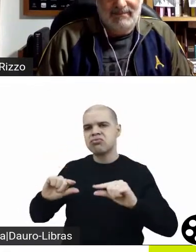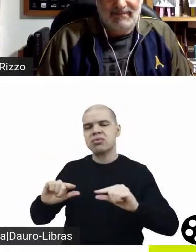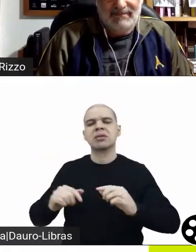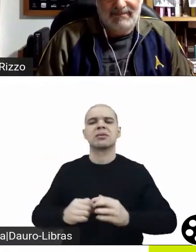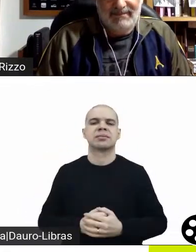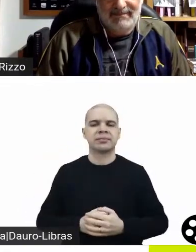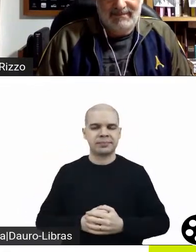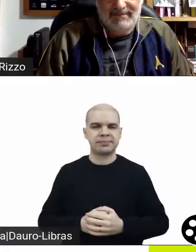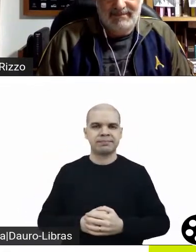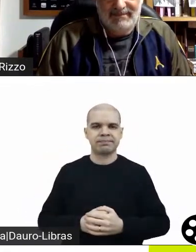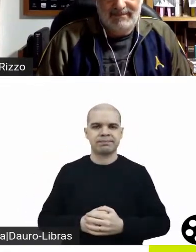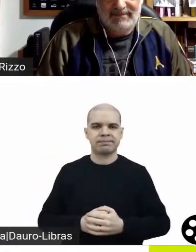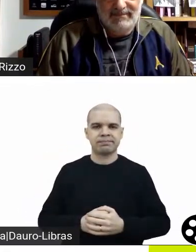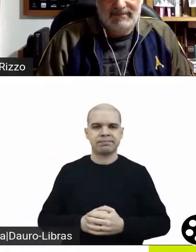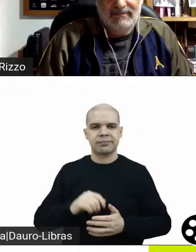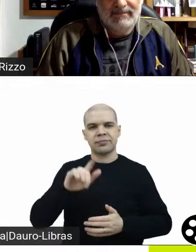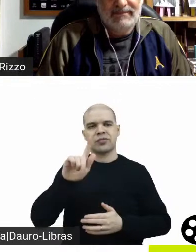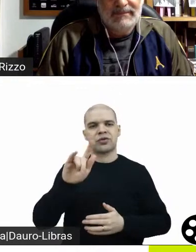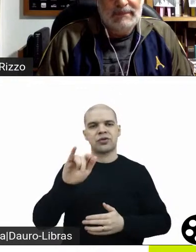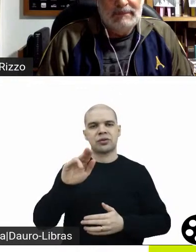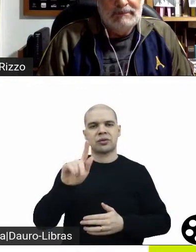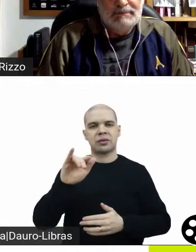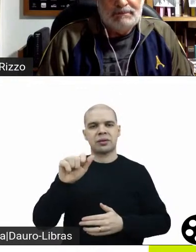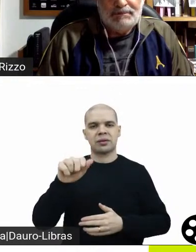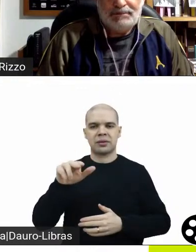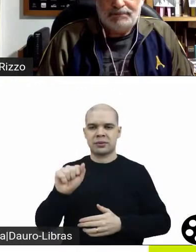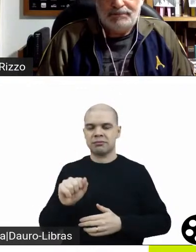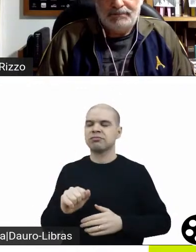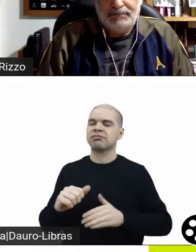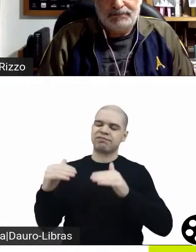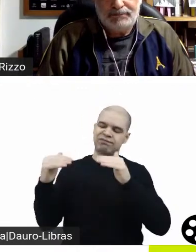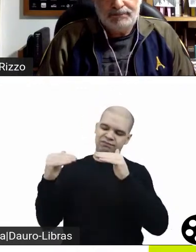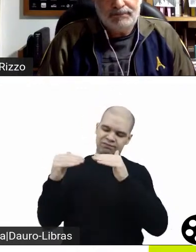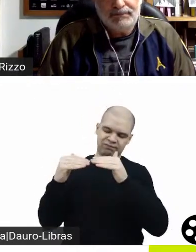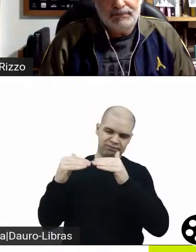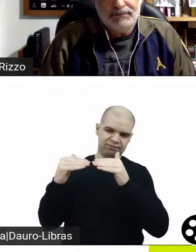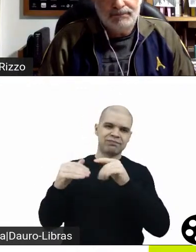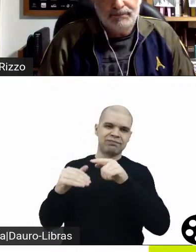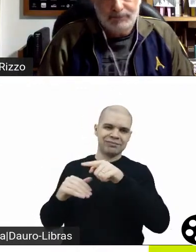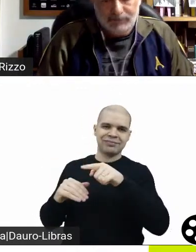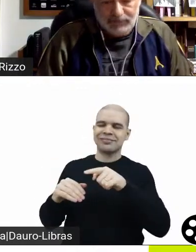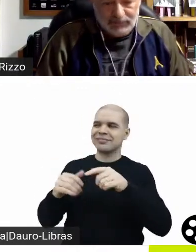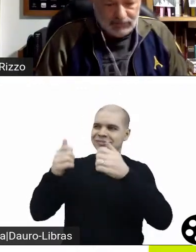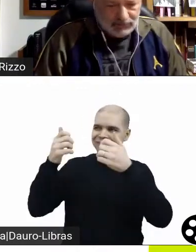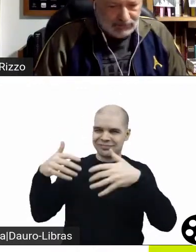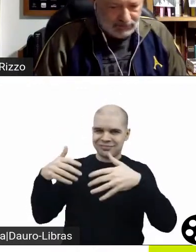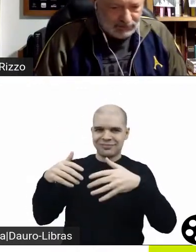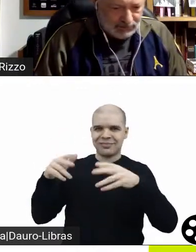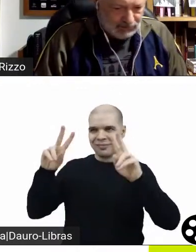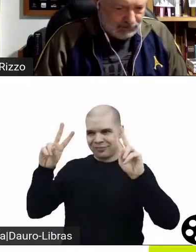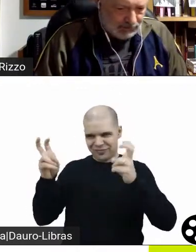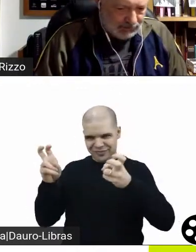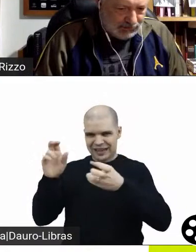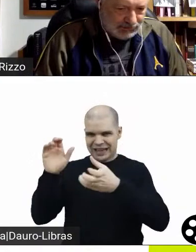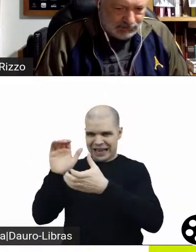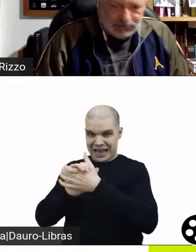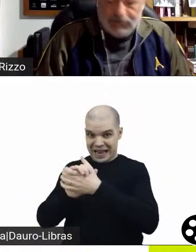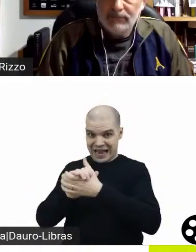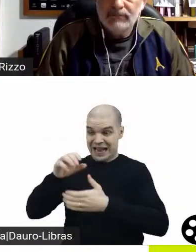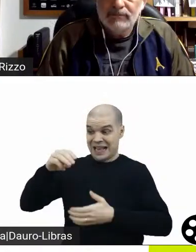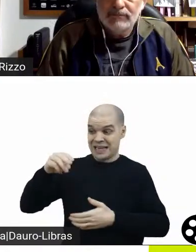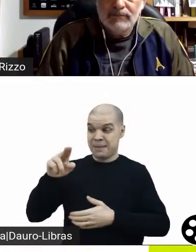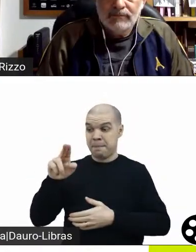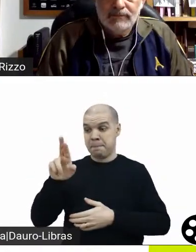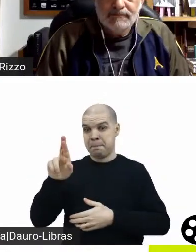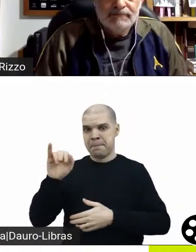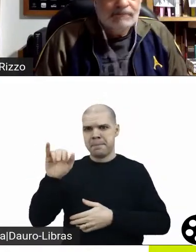Concordo também. é interessante também mostrar, a gente falar do Casamento de Muriel, que é um filme de 94, o primeiro filme dele, e